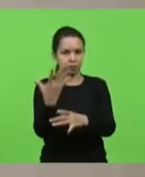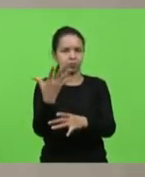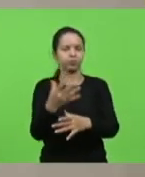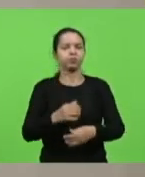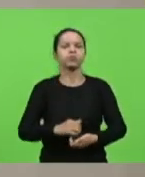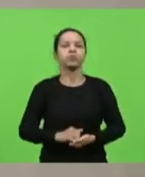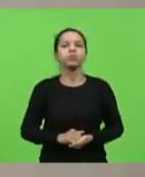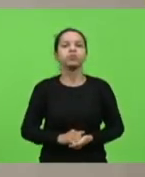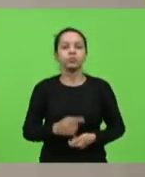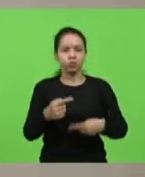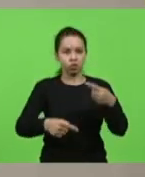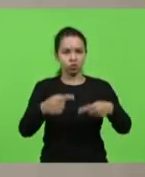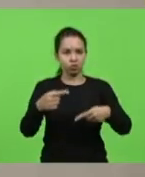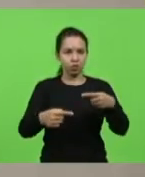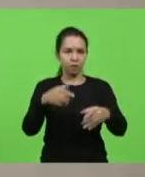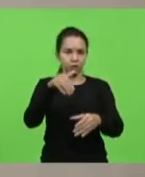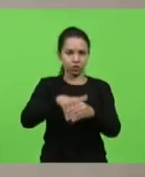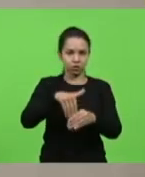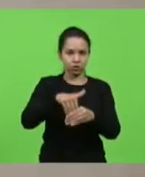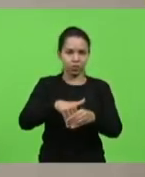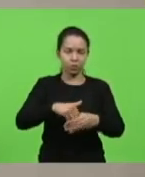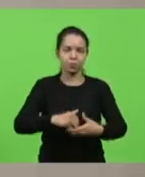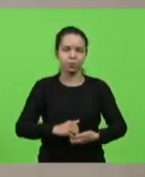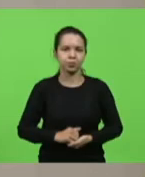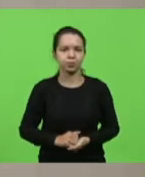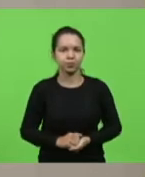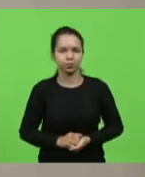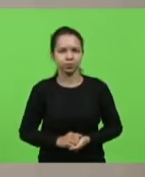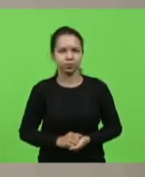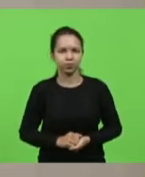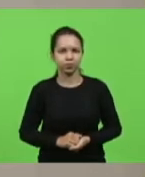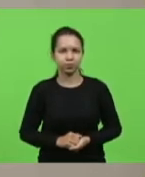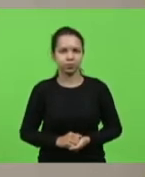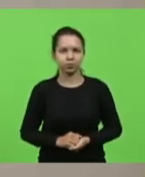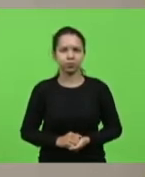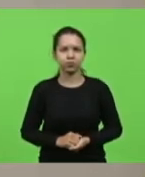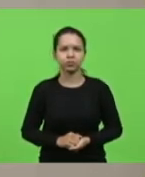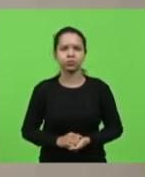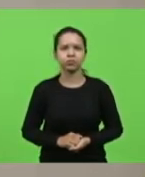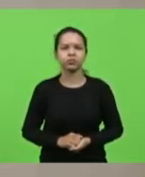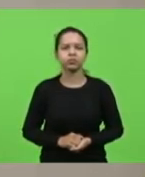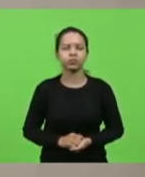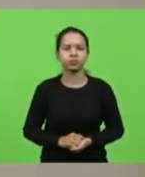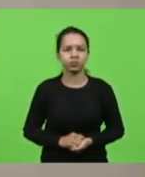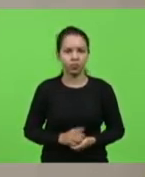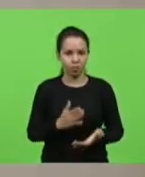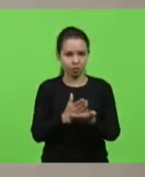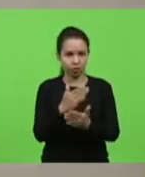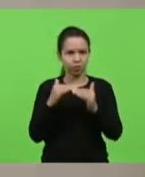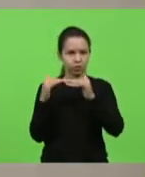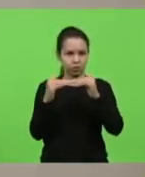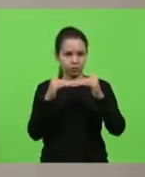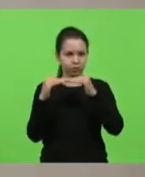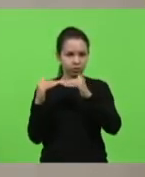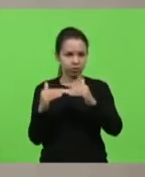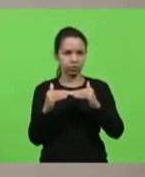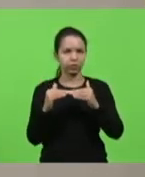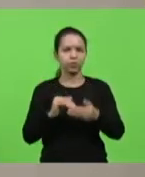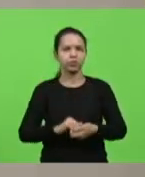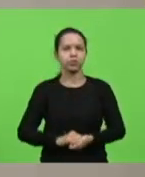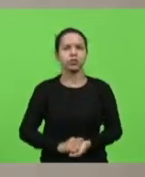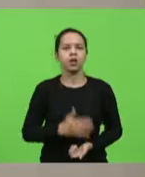discussão? Não havendo quem queira discutir em votação, deputados que aprovam, permaneçam como se encontra. Aprovado por unanimidade.